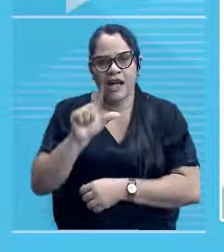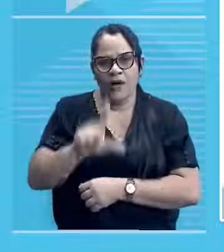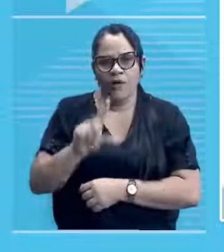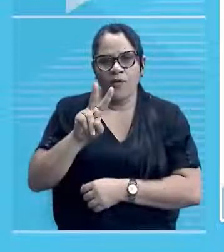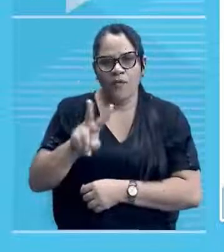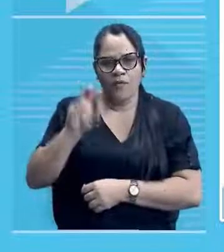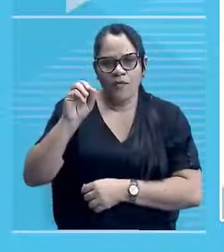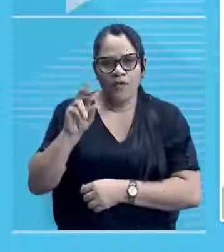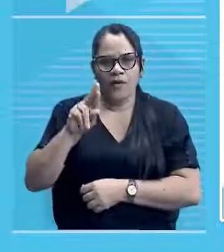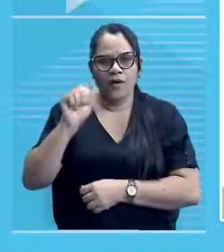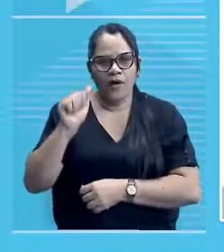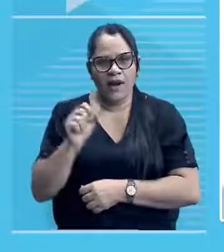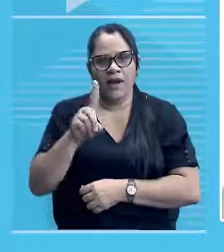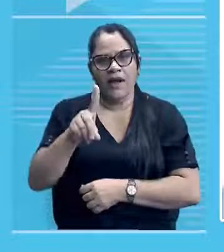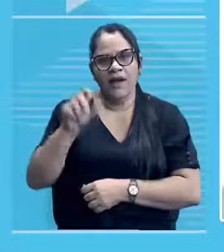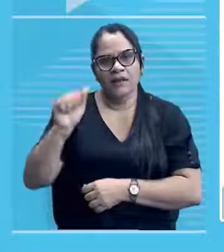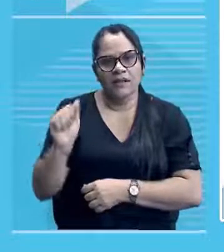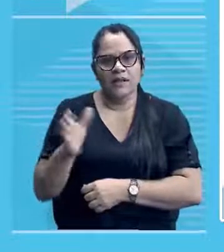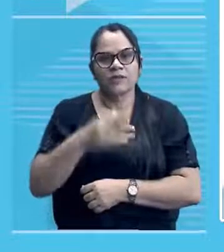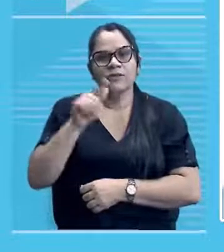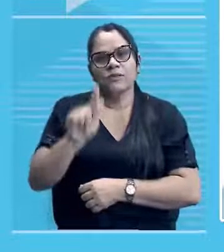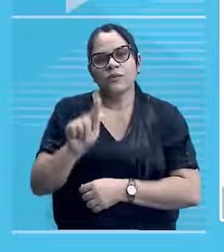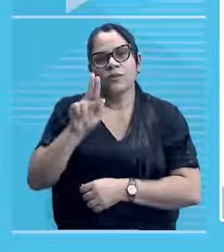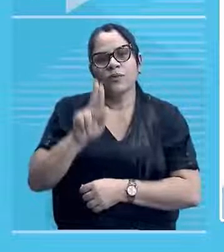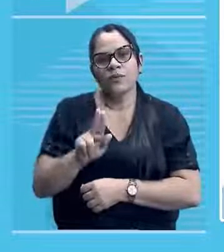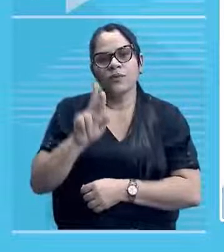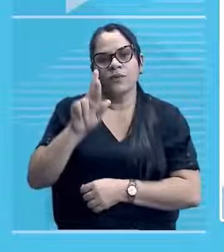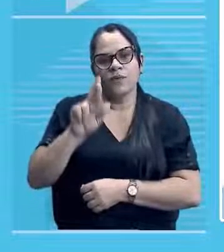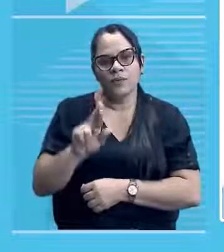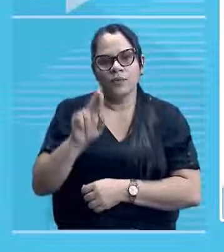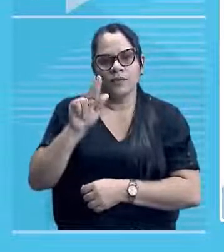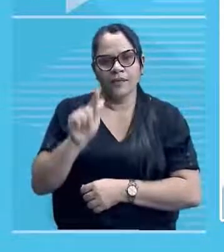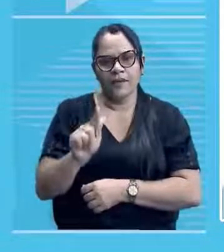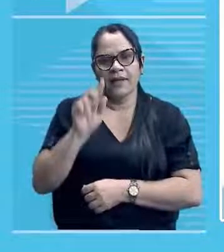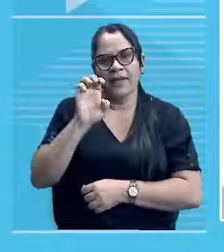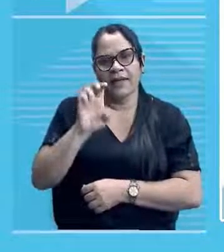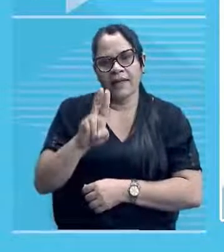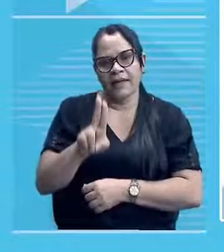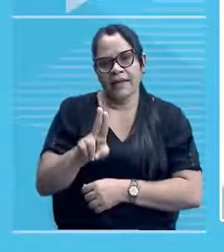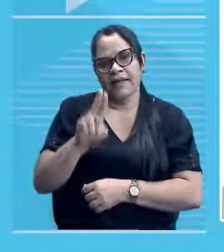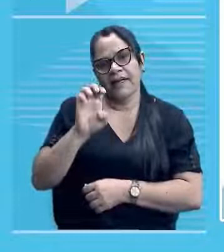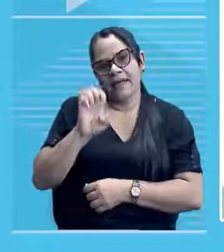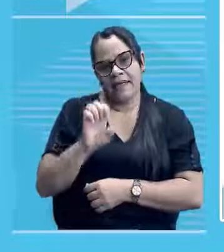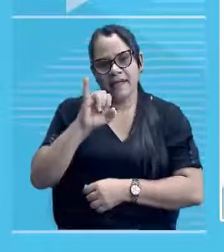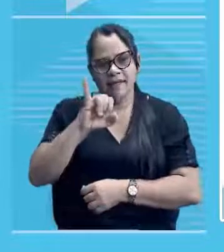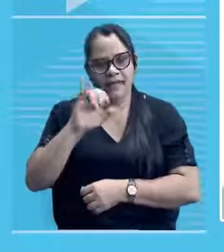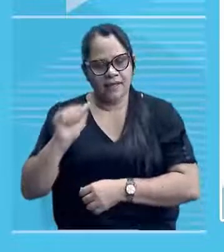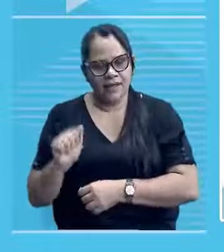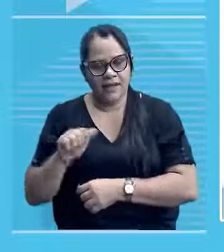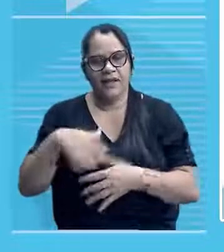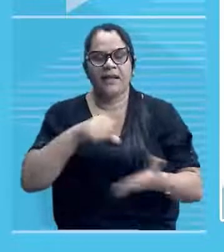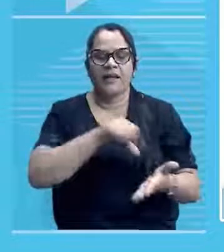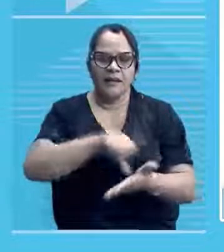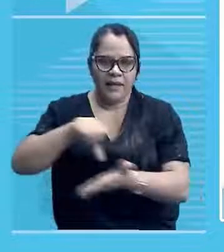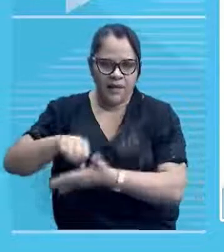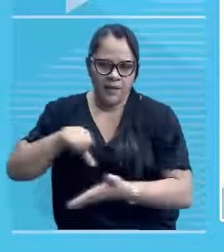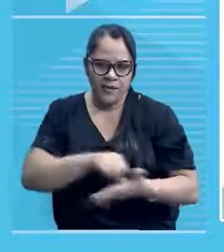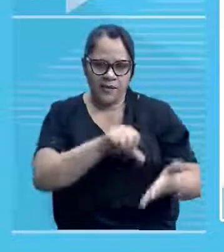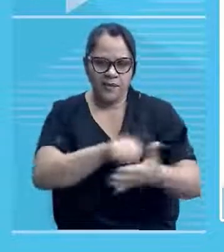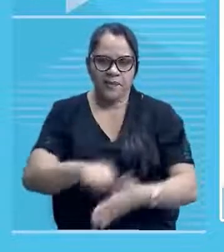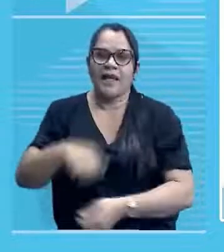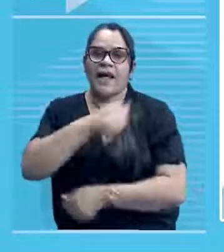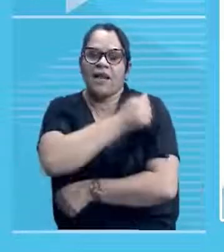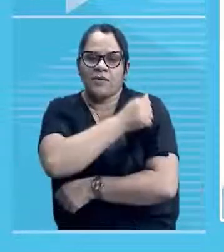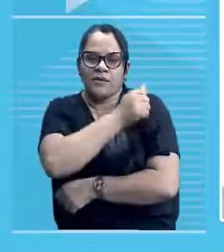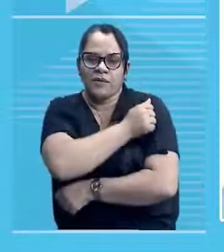Conectado aqui conosco. Além dos nossos amigos que estão aí via YouTube, né? Ou seja, a Elisabeth Pereira, a